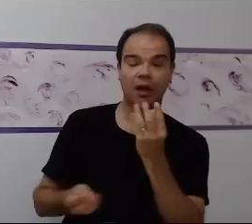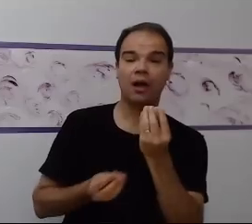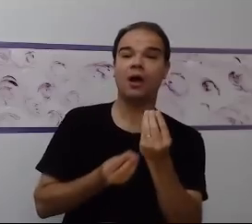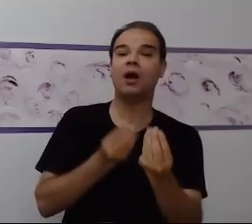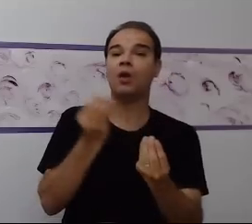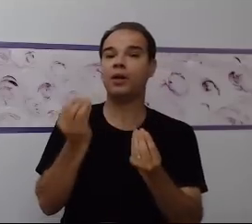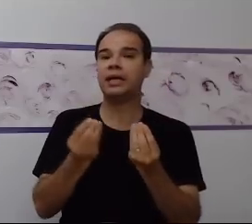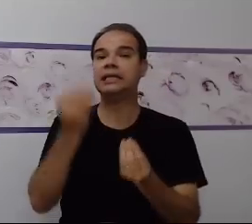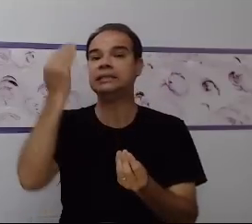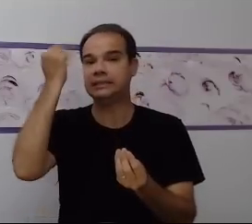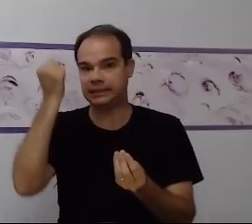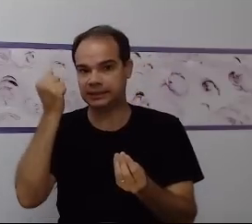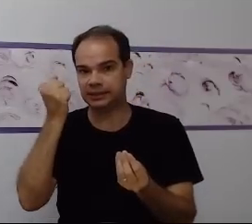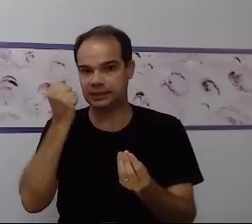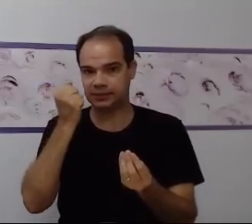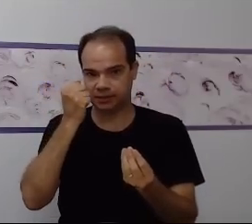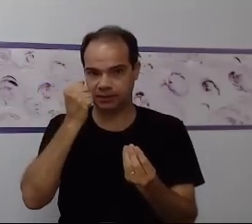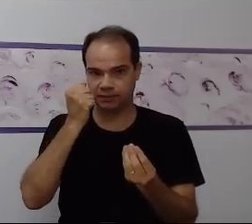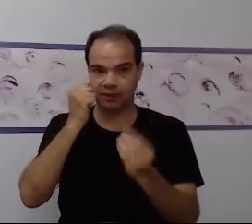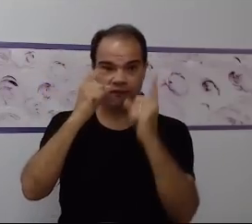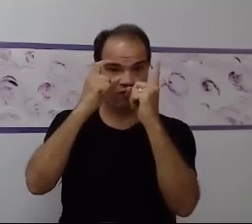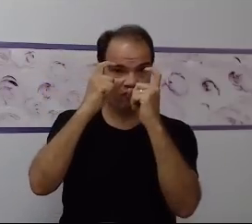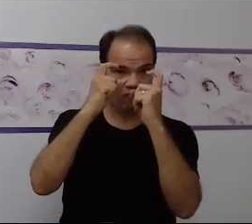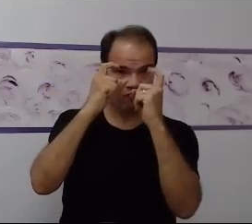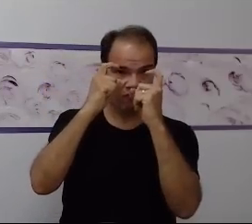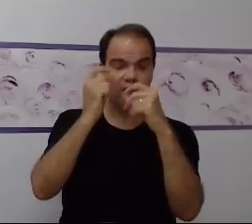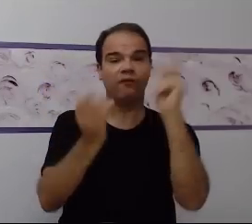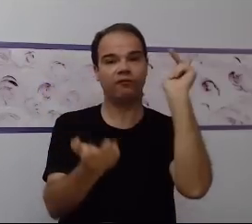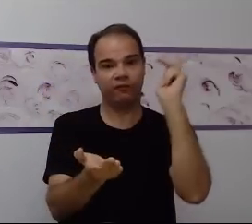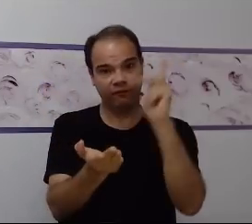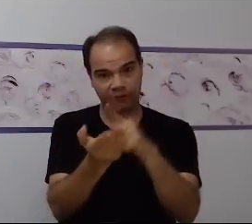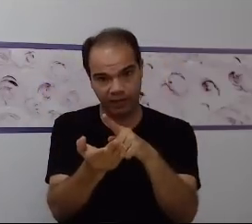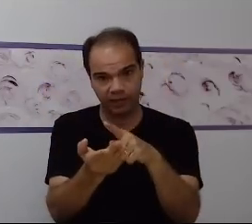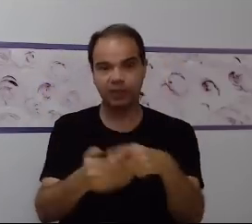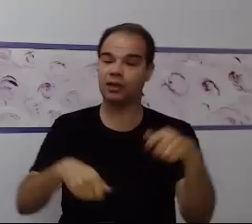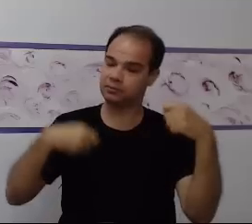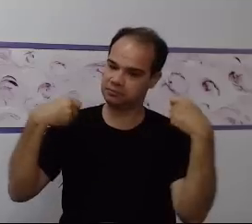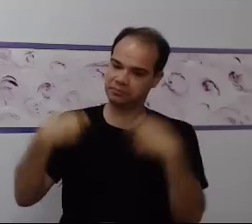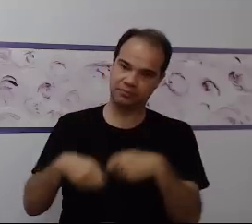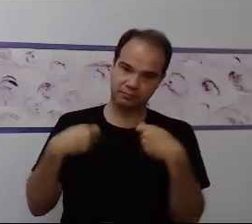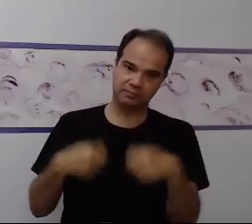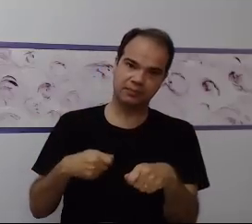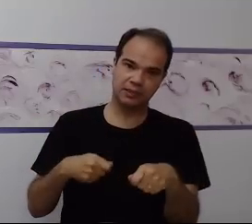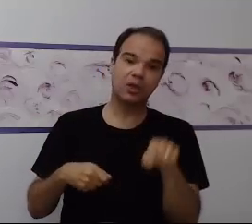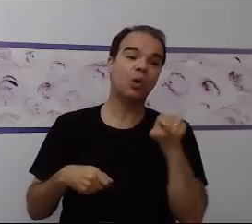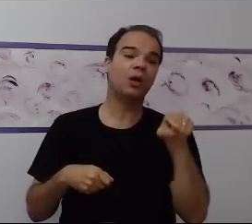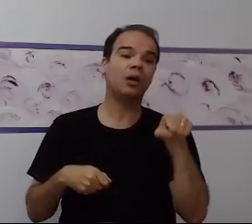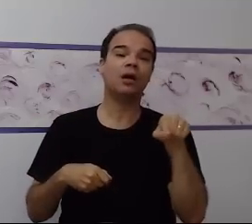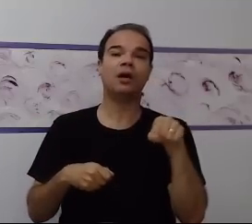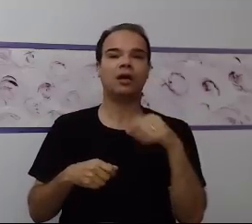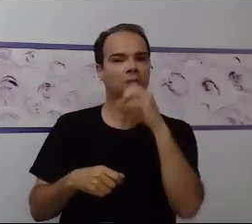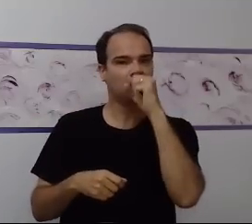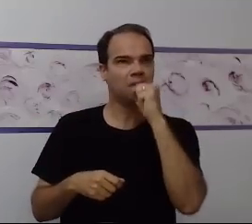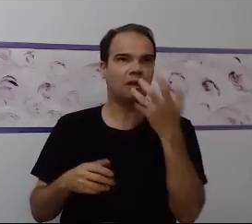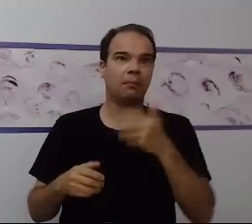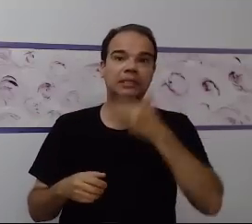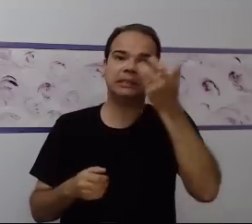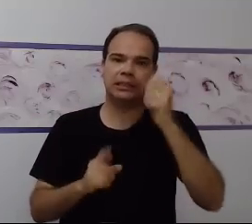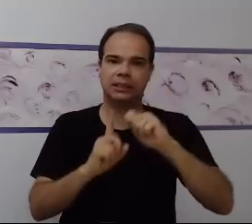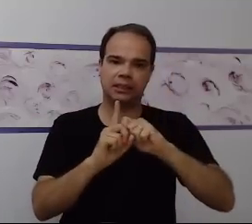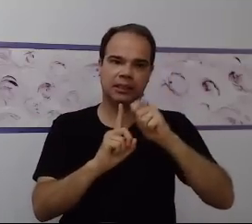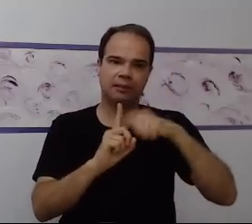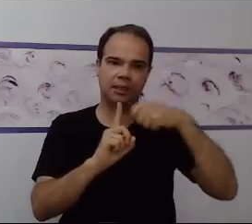propor essas imagens reais e aí a gente vai pensar nessa generalização. Essa laranja, essa maçã, essa